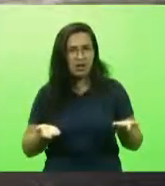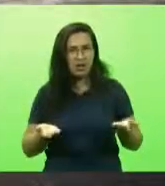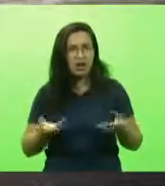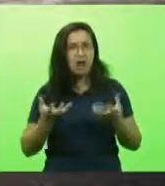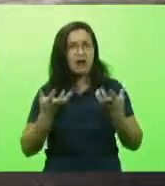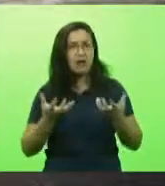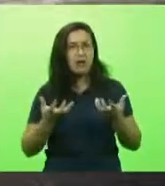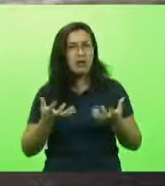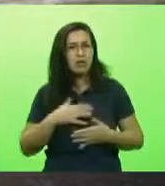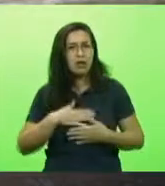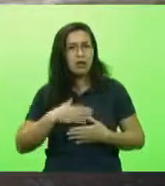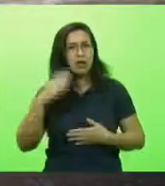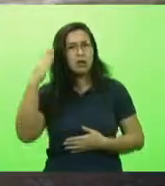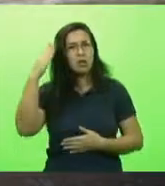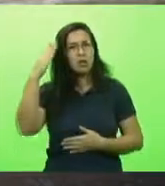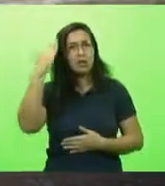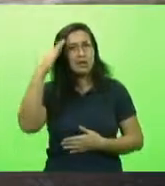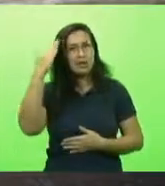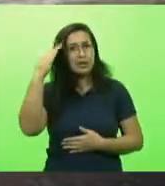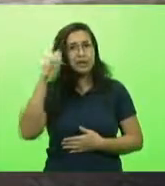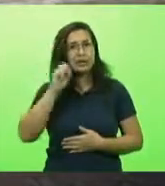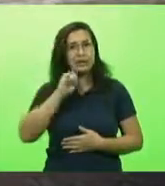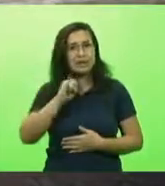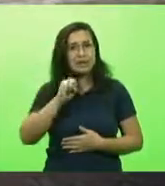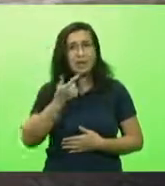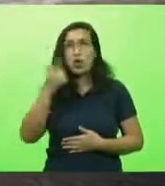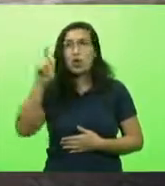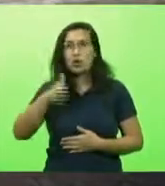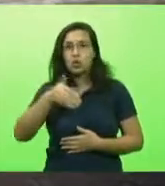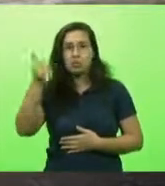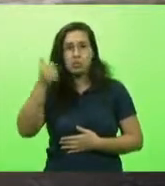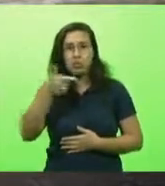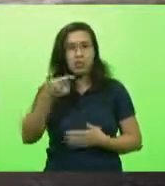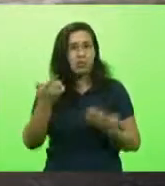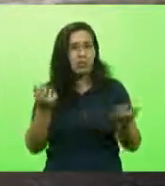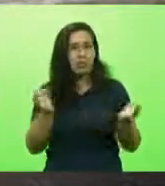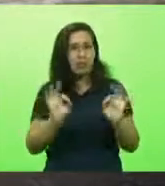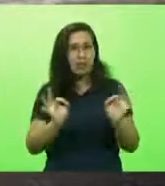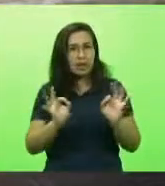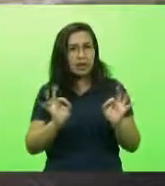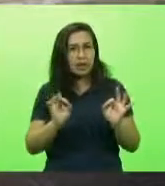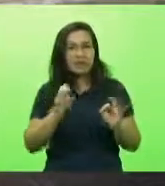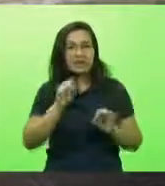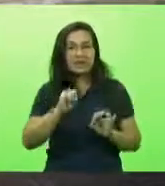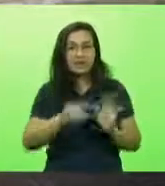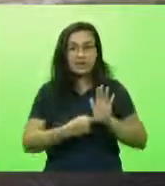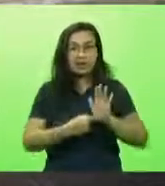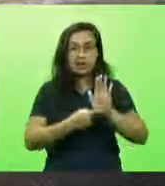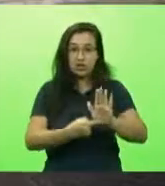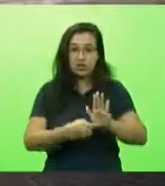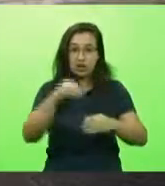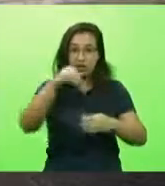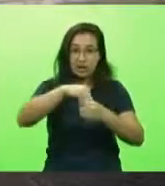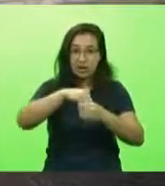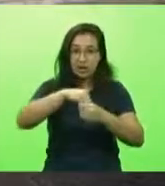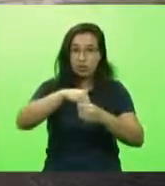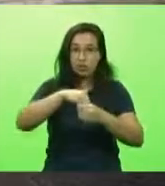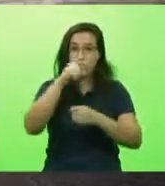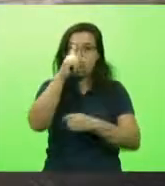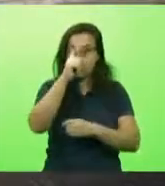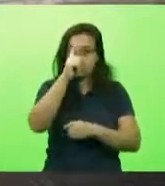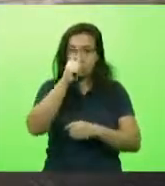havia ninguém competente lá. Porque quando você indica alguém do próprio hospital ou do corpo clínico, ali é um